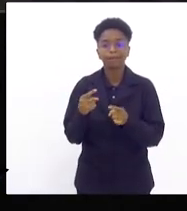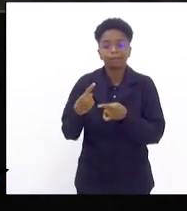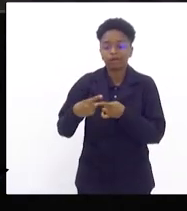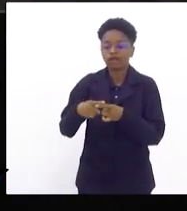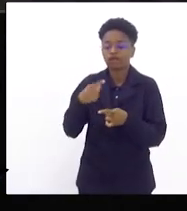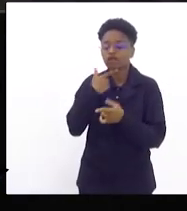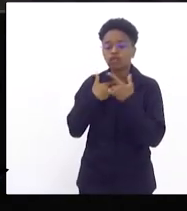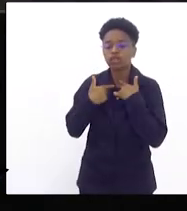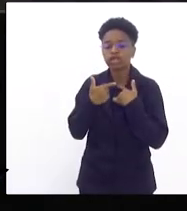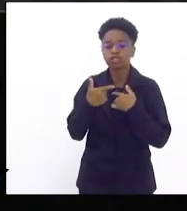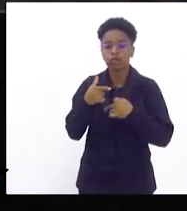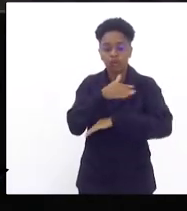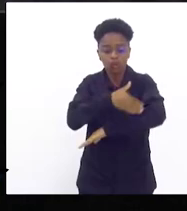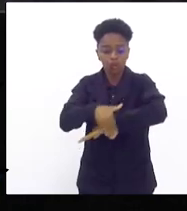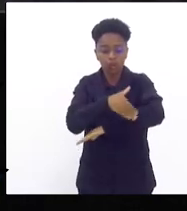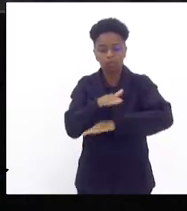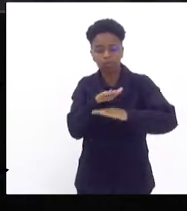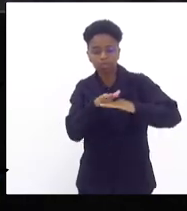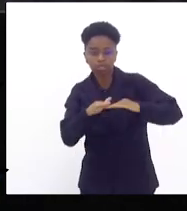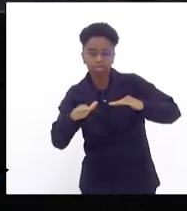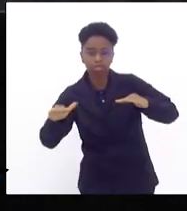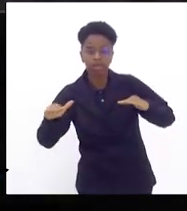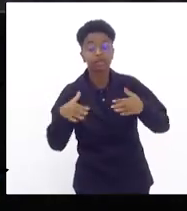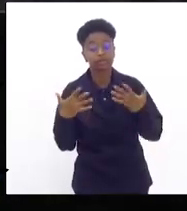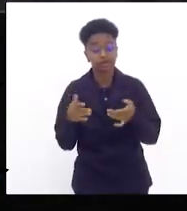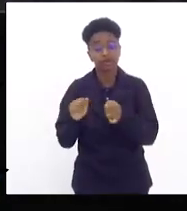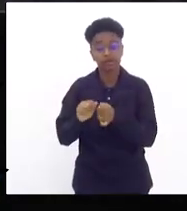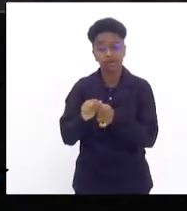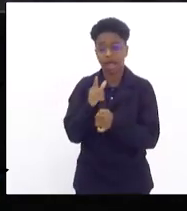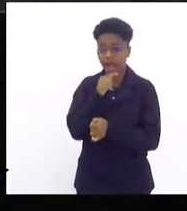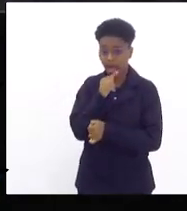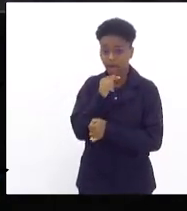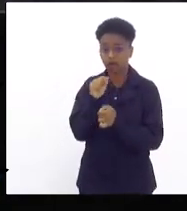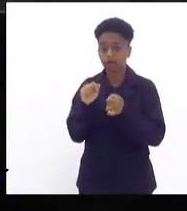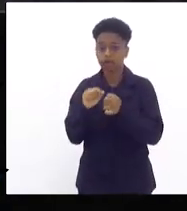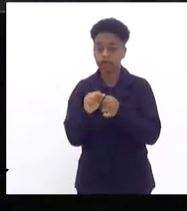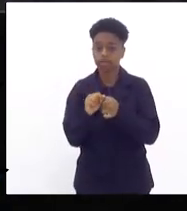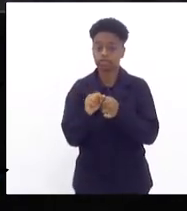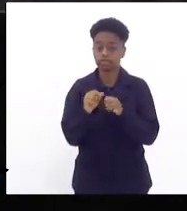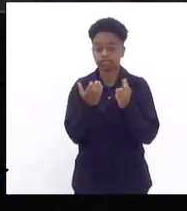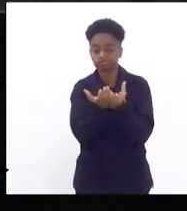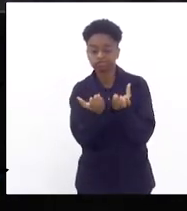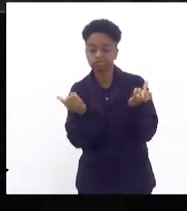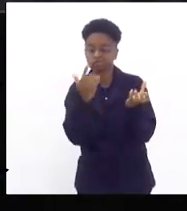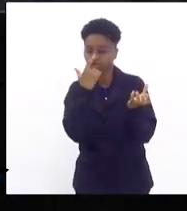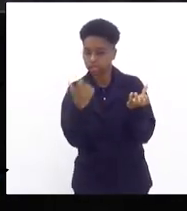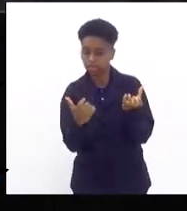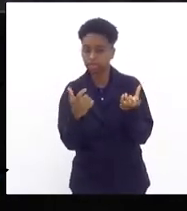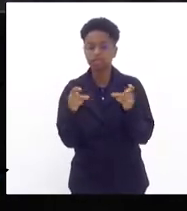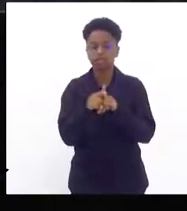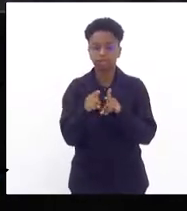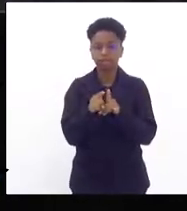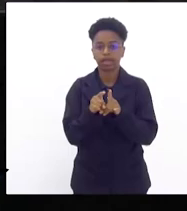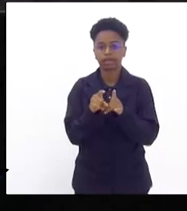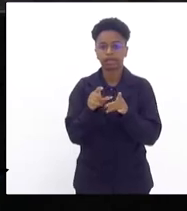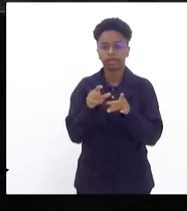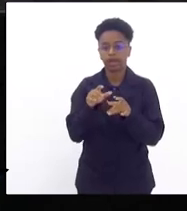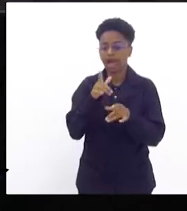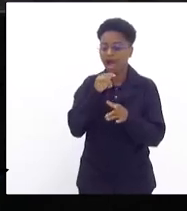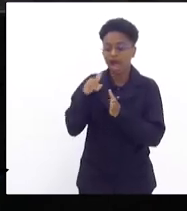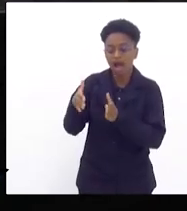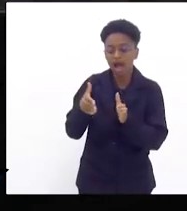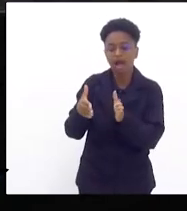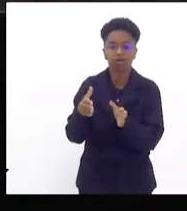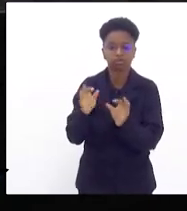asfaltamento da rua então ela vai lá faz a água o esgoto a drenagem a galeria de iguais e o